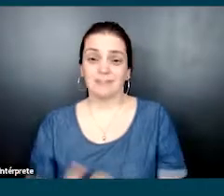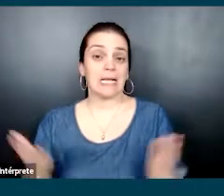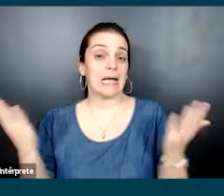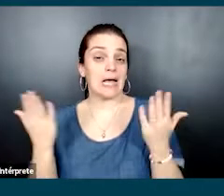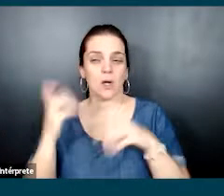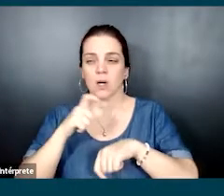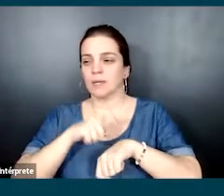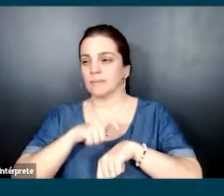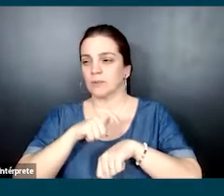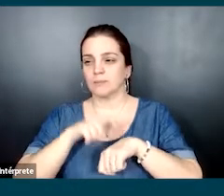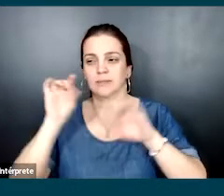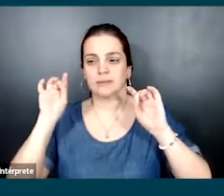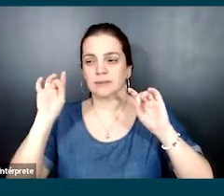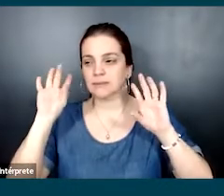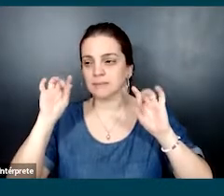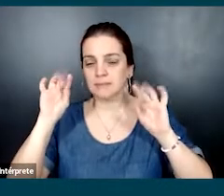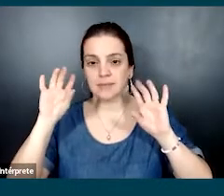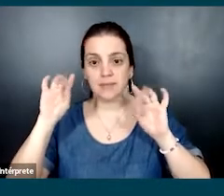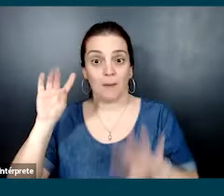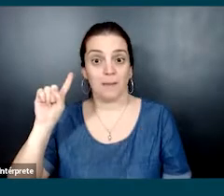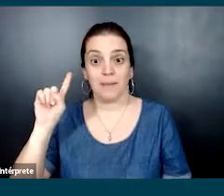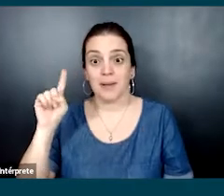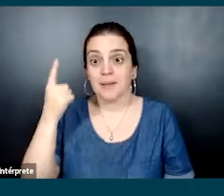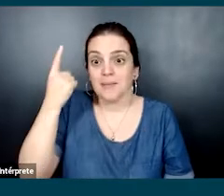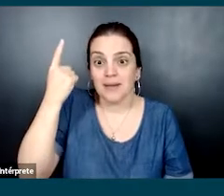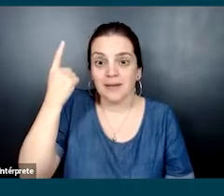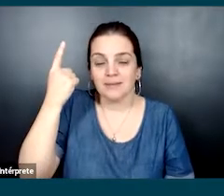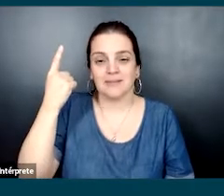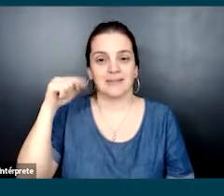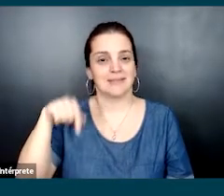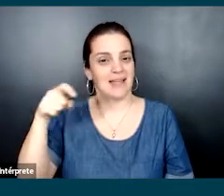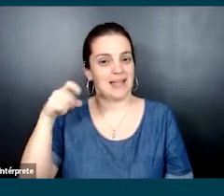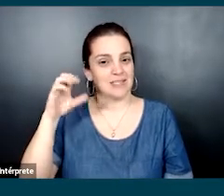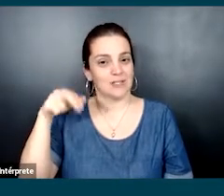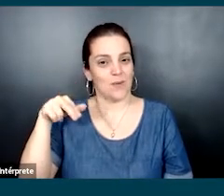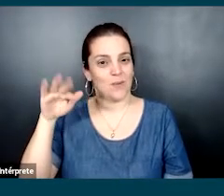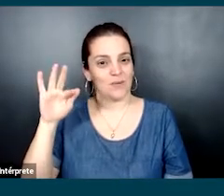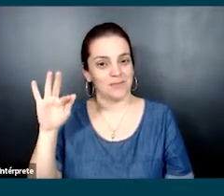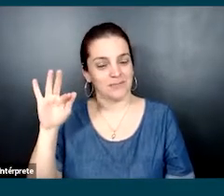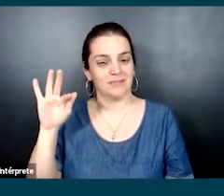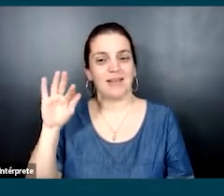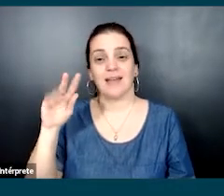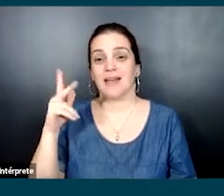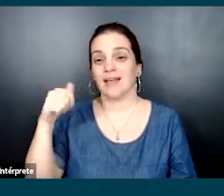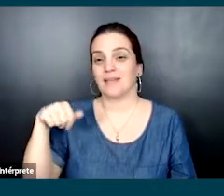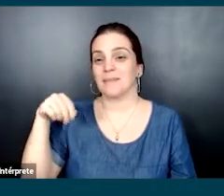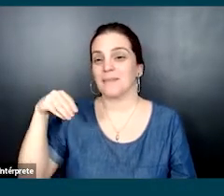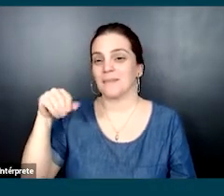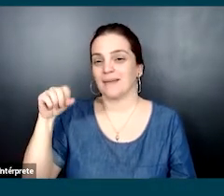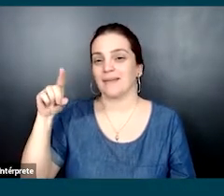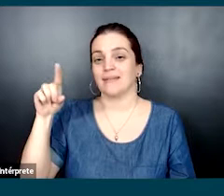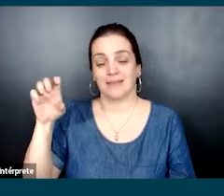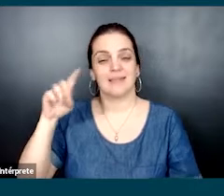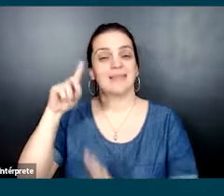Agora a gente vai ter um momento muito especial, a gente vai receber aqui pela primeira vez na Exconf, a Handmade